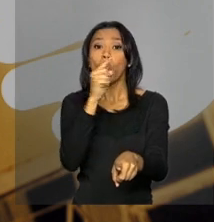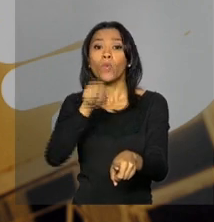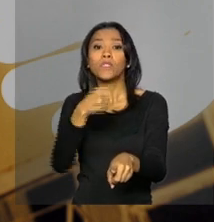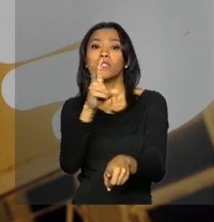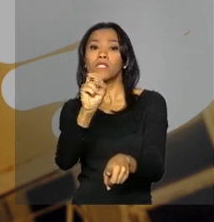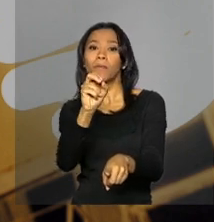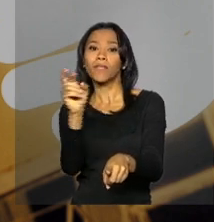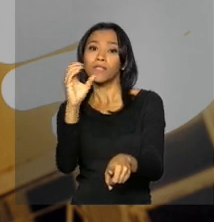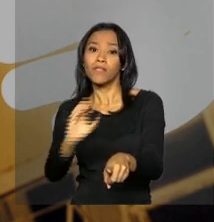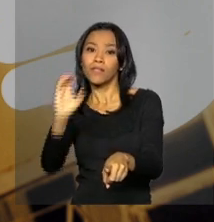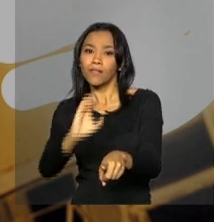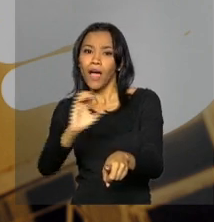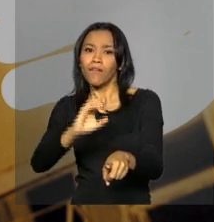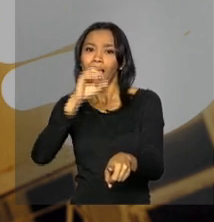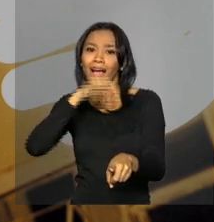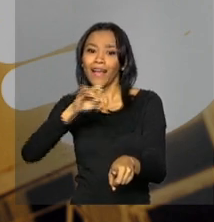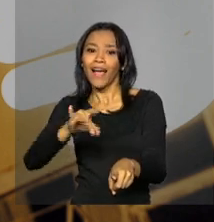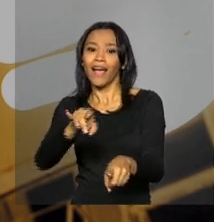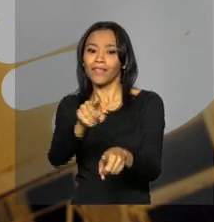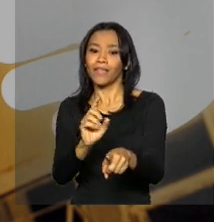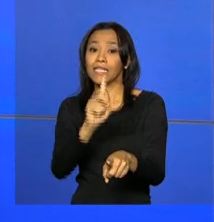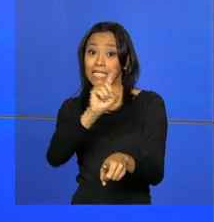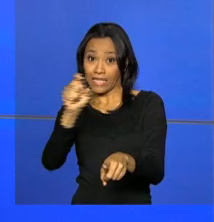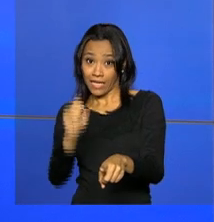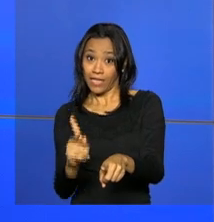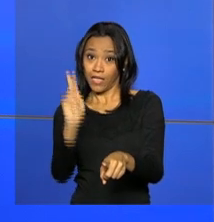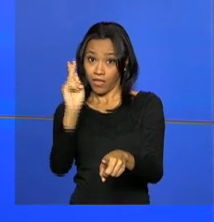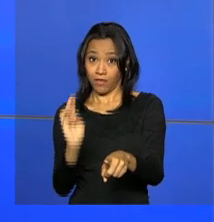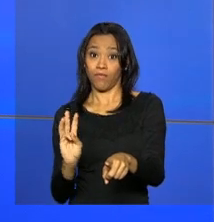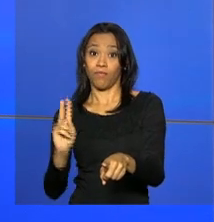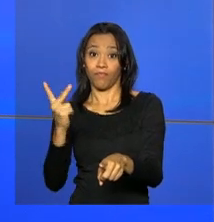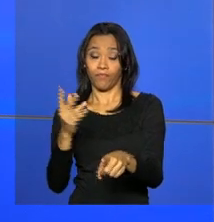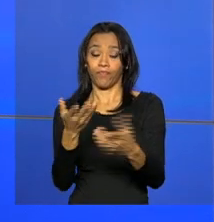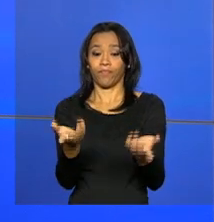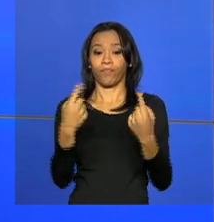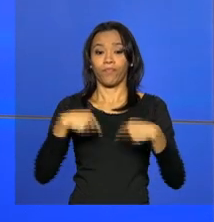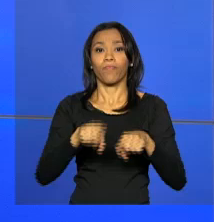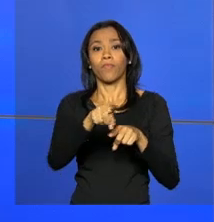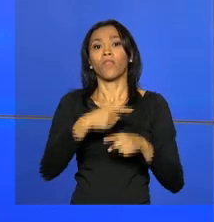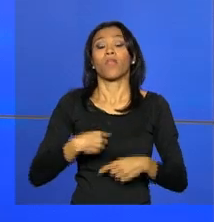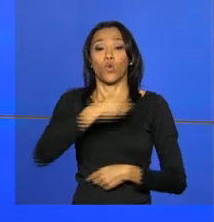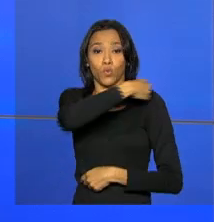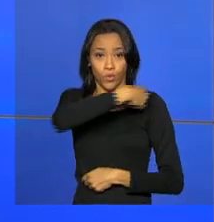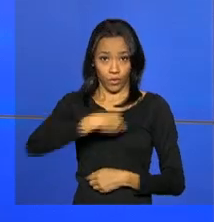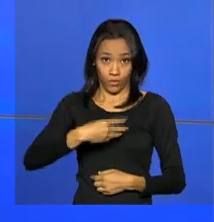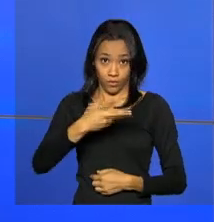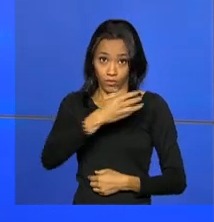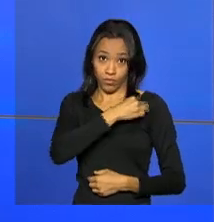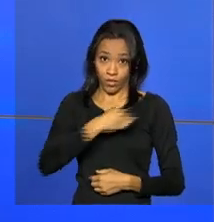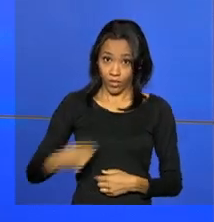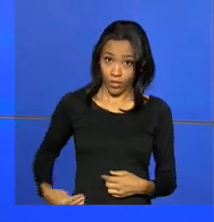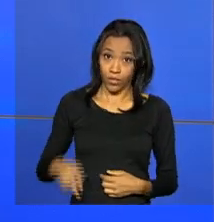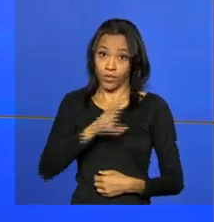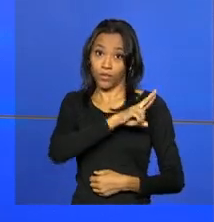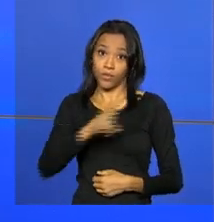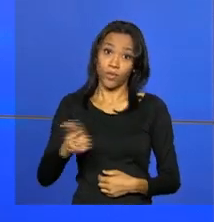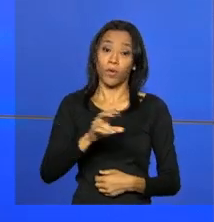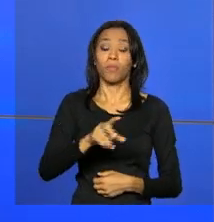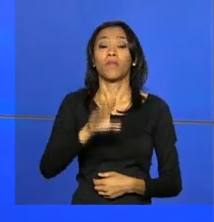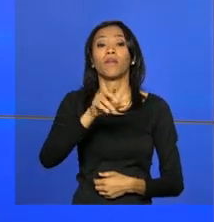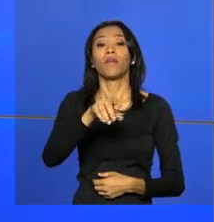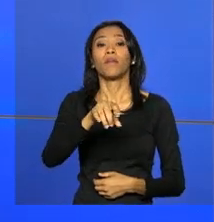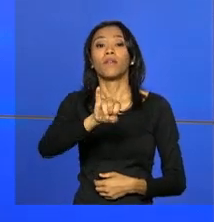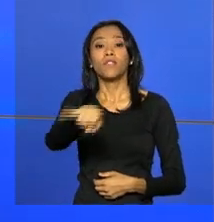aplicados a cada 100 kWh. O chefe de gabinete da presidenta Dilma Rousseff, ministro Jacques Wagner,